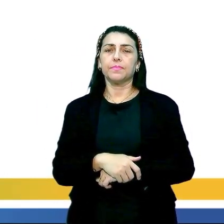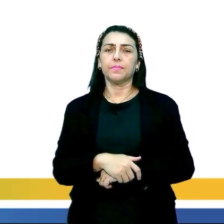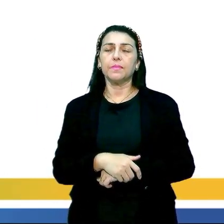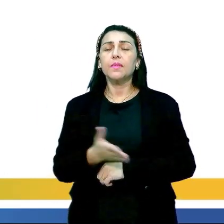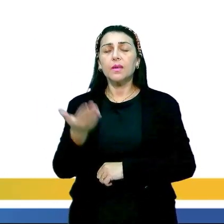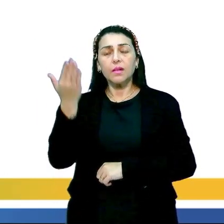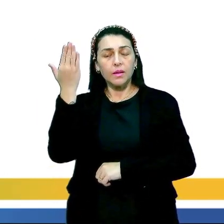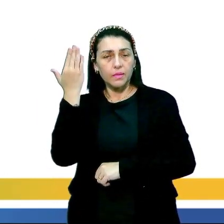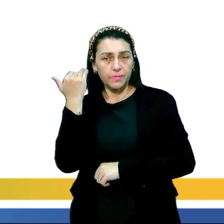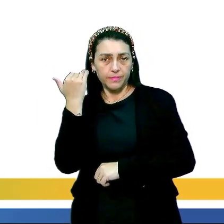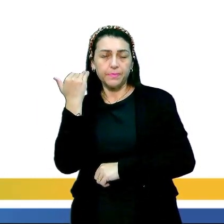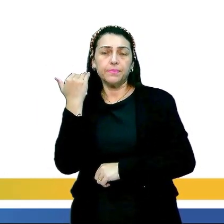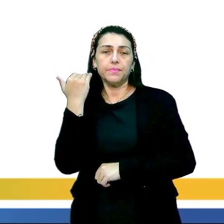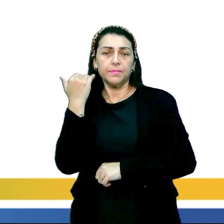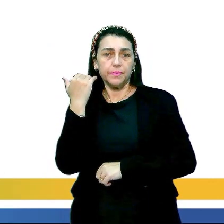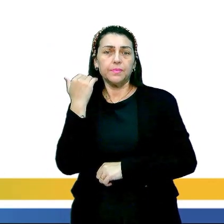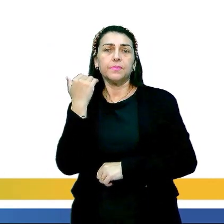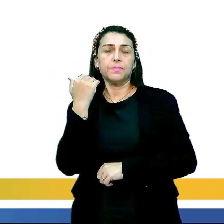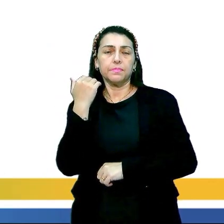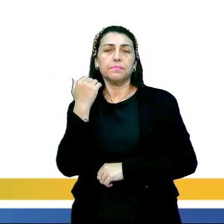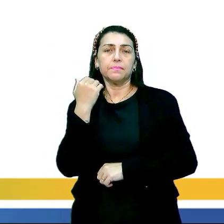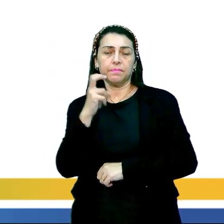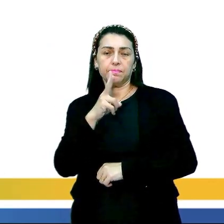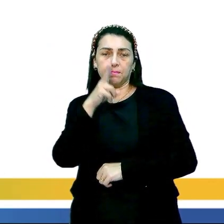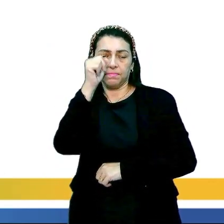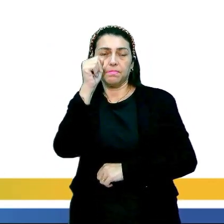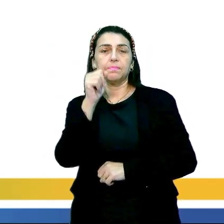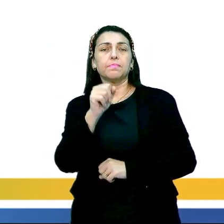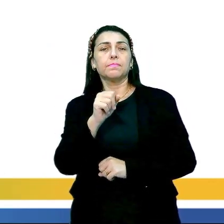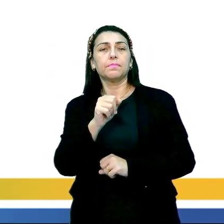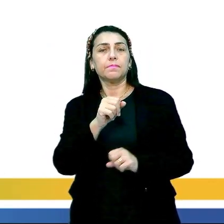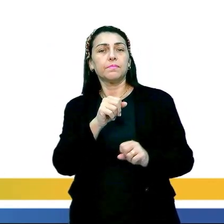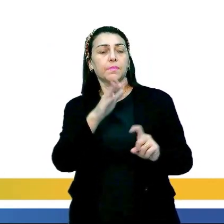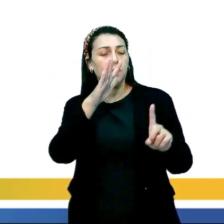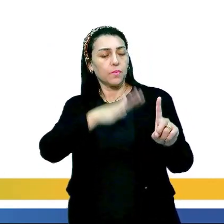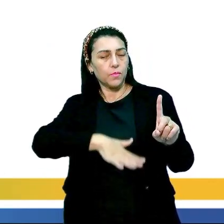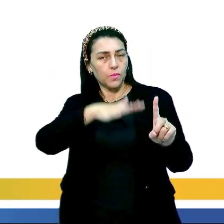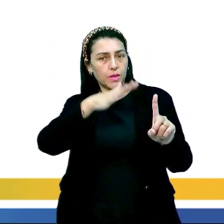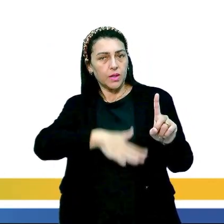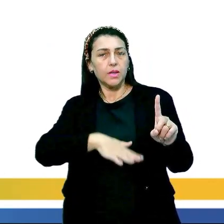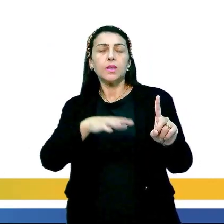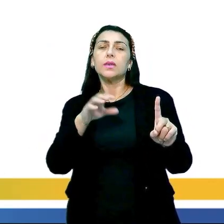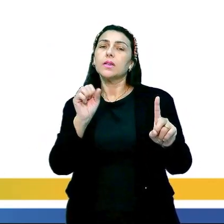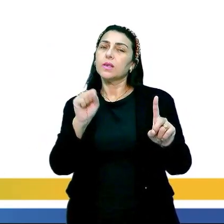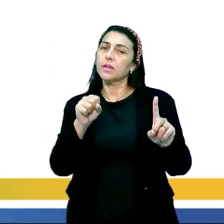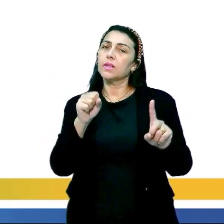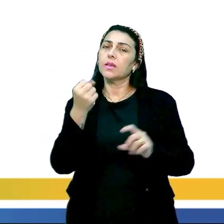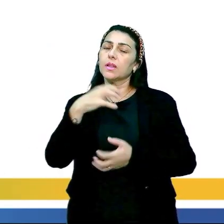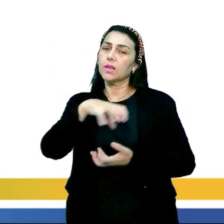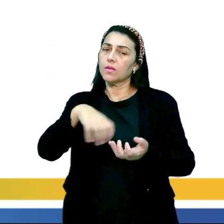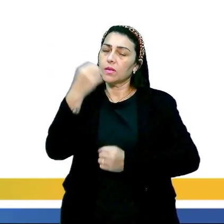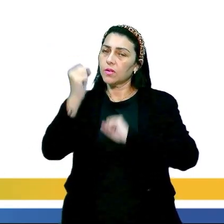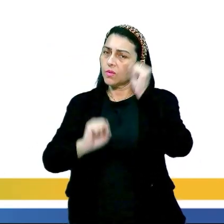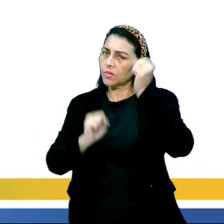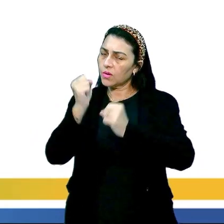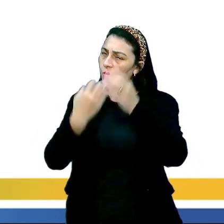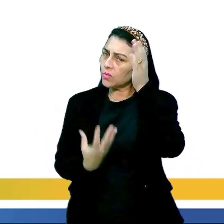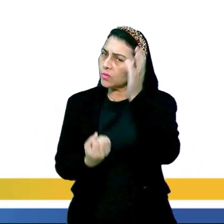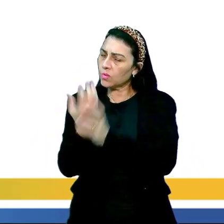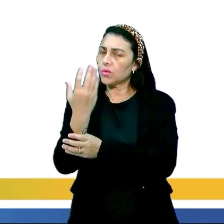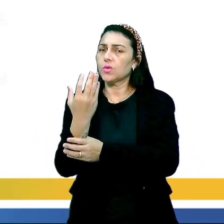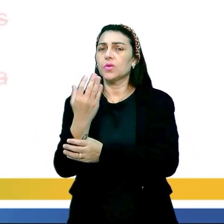antigamente, eles eram superpotências aí, né? E eram o berço de muita coisa, Revolução Industrial, Revolução Francesa,